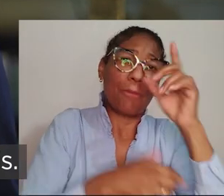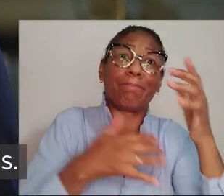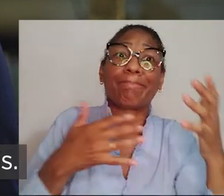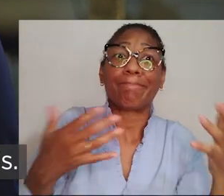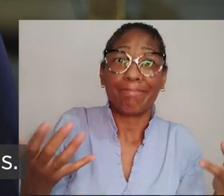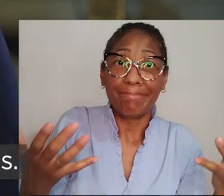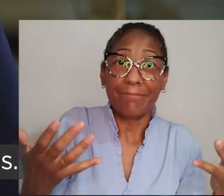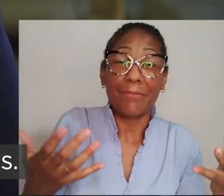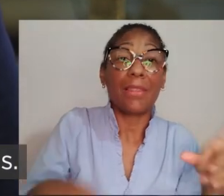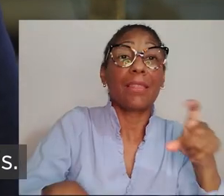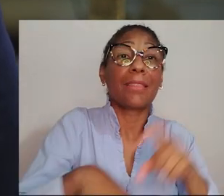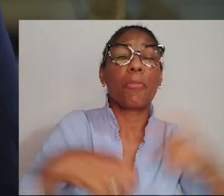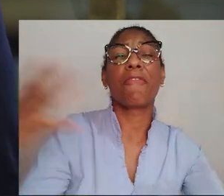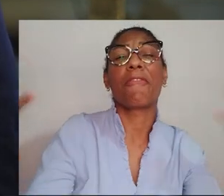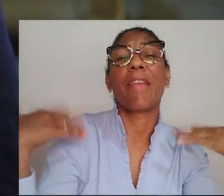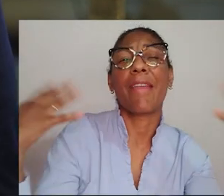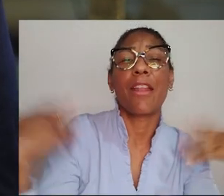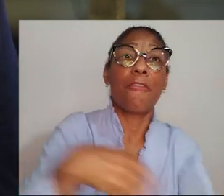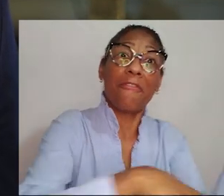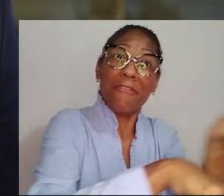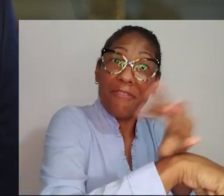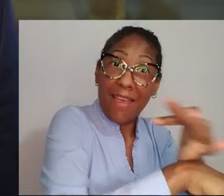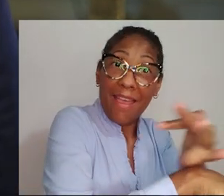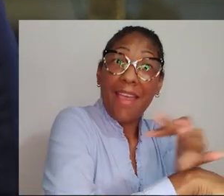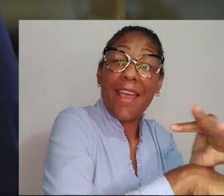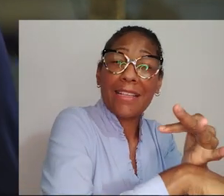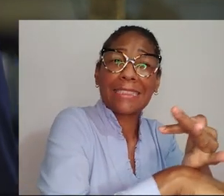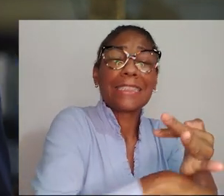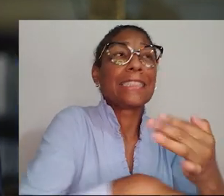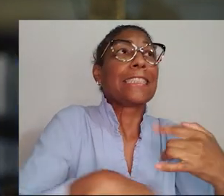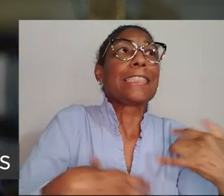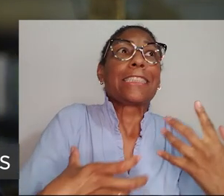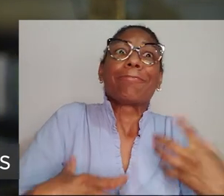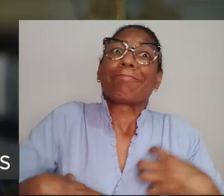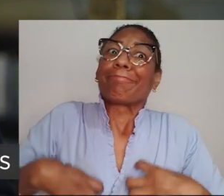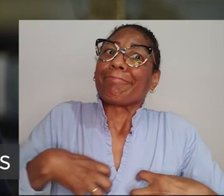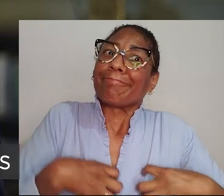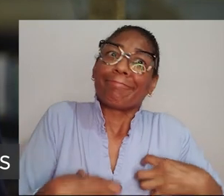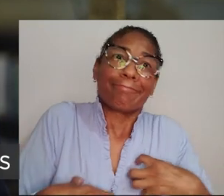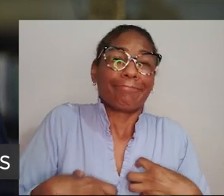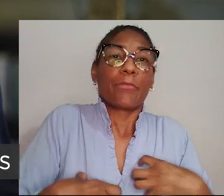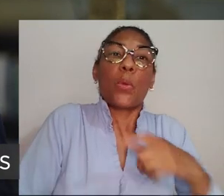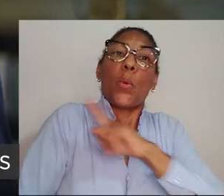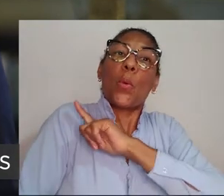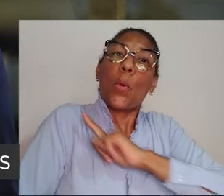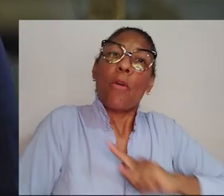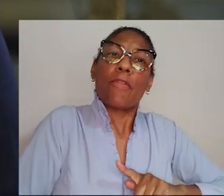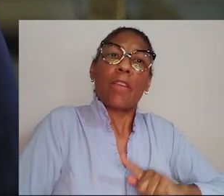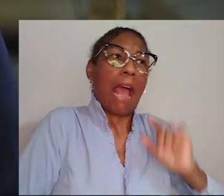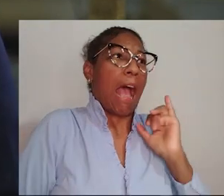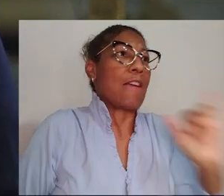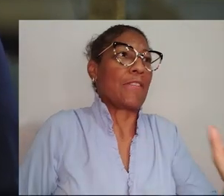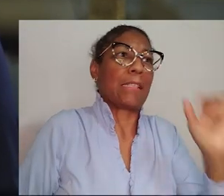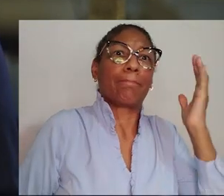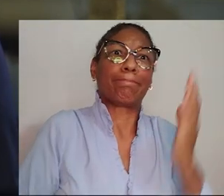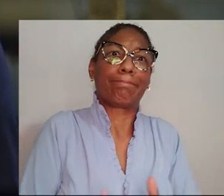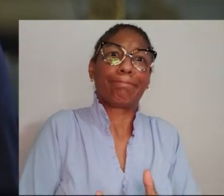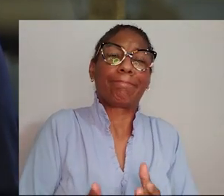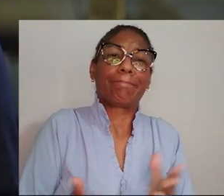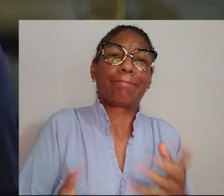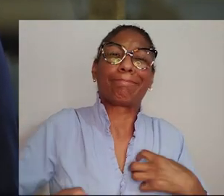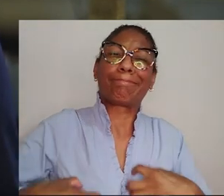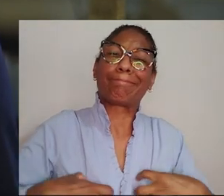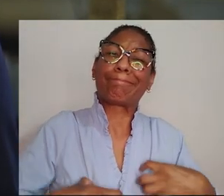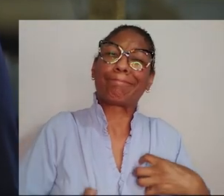atendimento nos hospitais. É período de verão, de férias, o que acaba tornando as últimas respostas do governo ainda